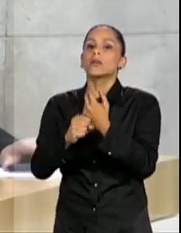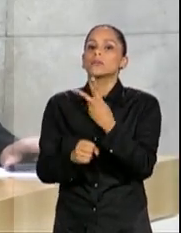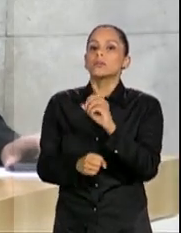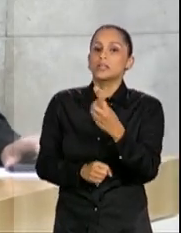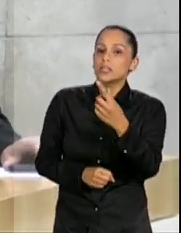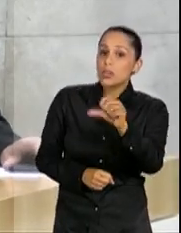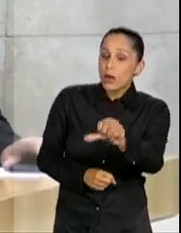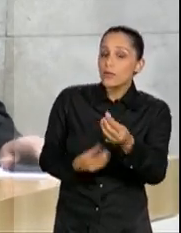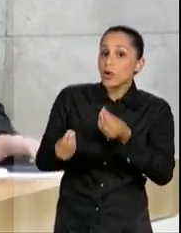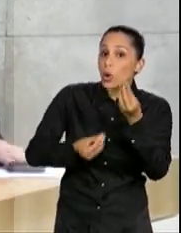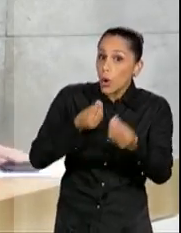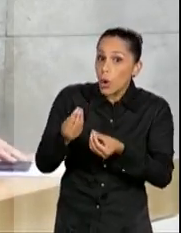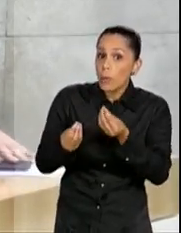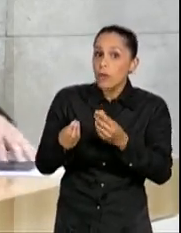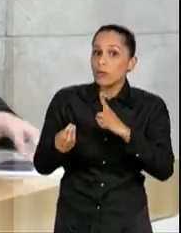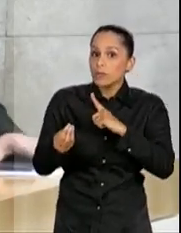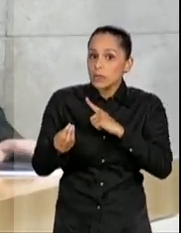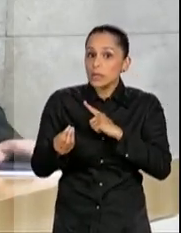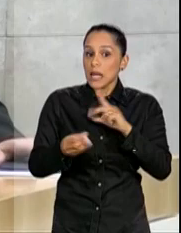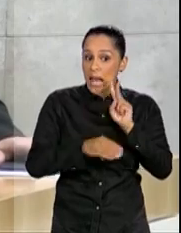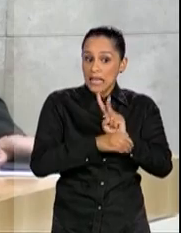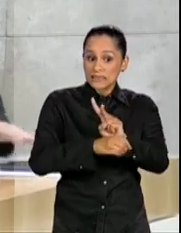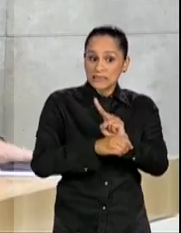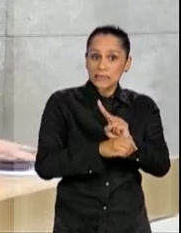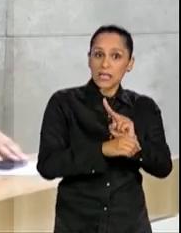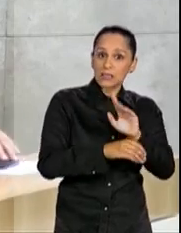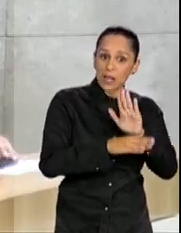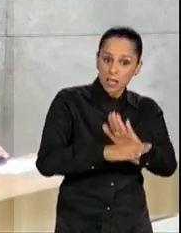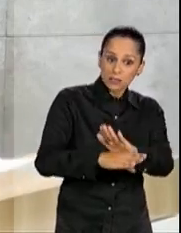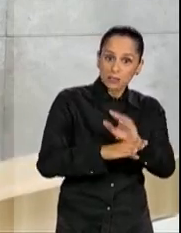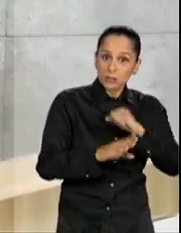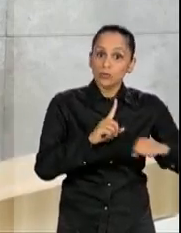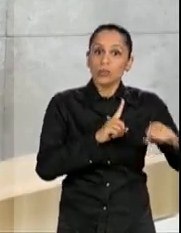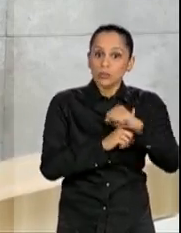acolhe as pessoas que fizeram esse tratamento já na parte da saúde. Muito obrigada. Obrigada. Obrigada.